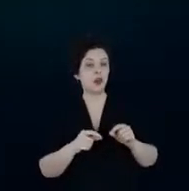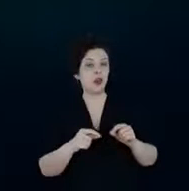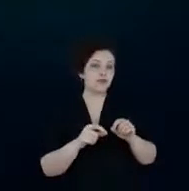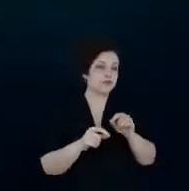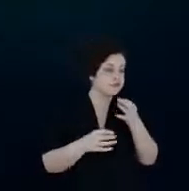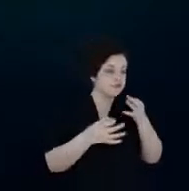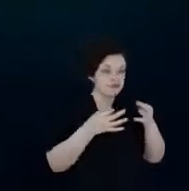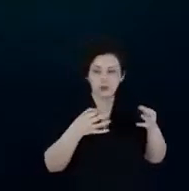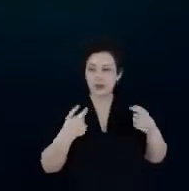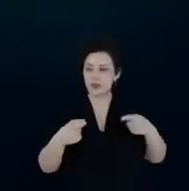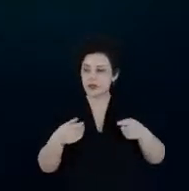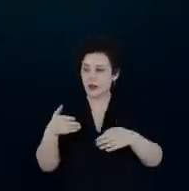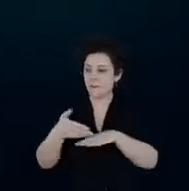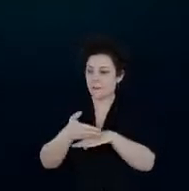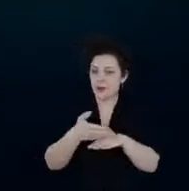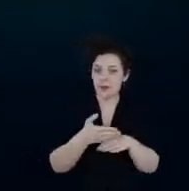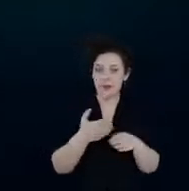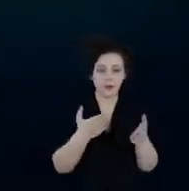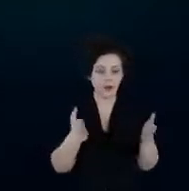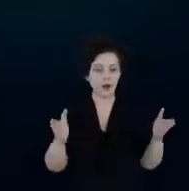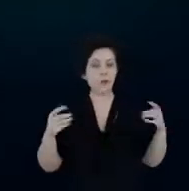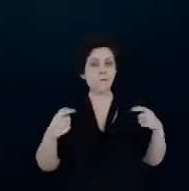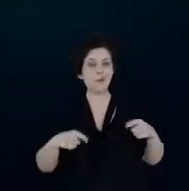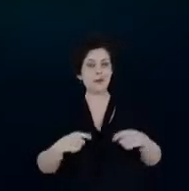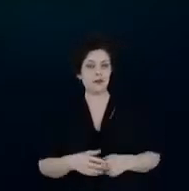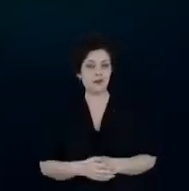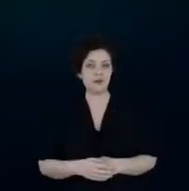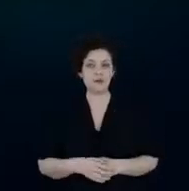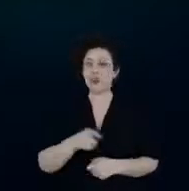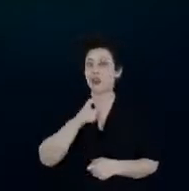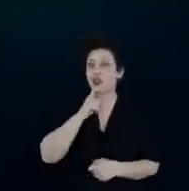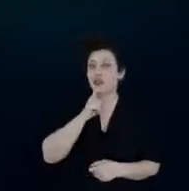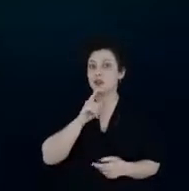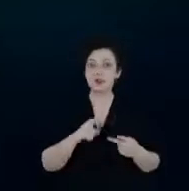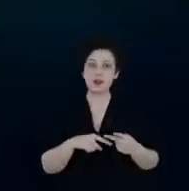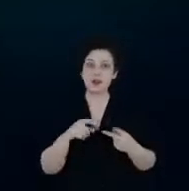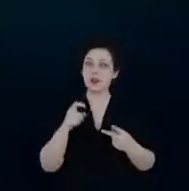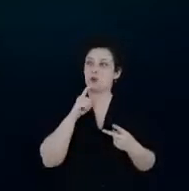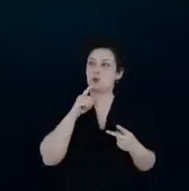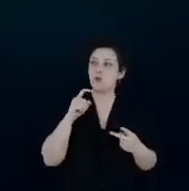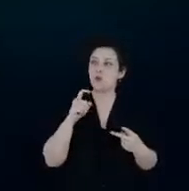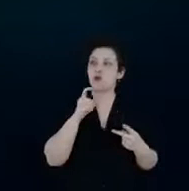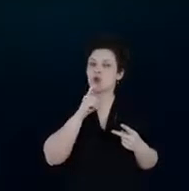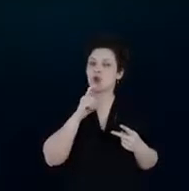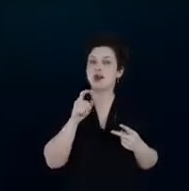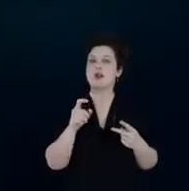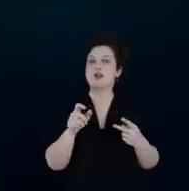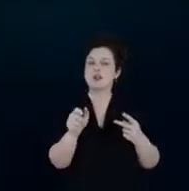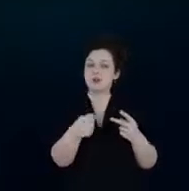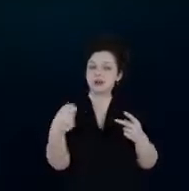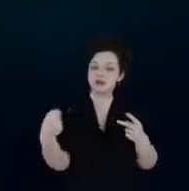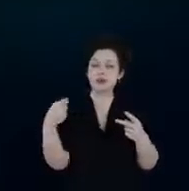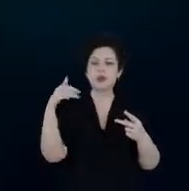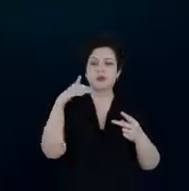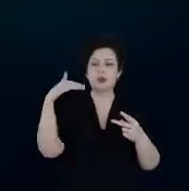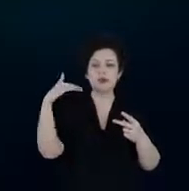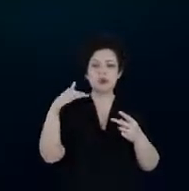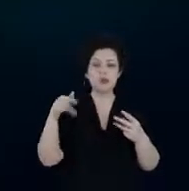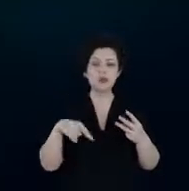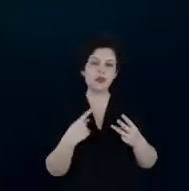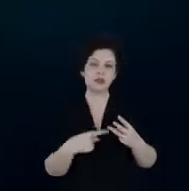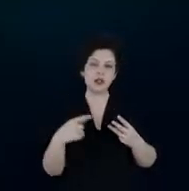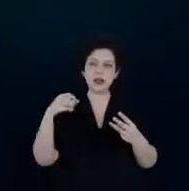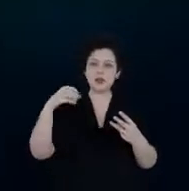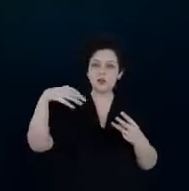nisso nos nossos aparelhos nas nossas geladeiras nos ar-condicionados e a ISO 500001 que ainda é